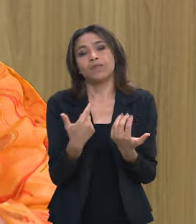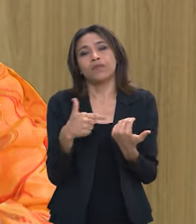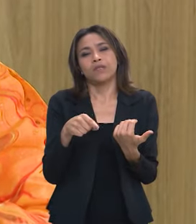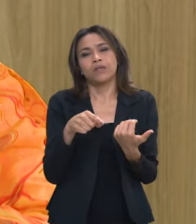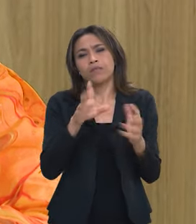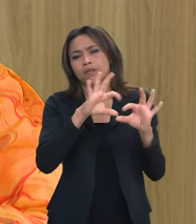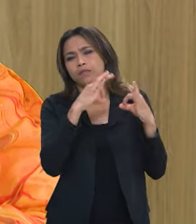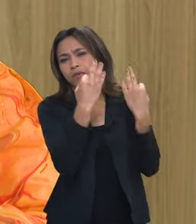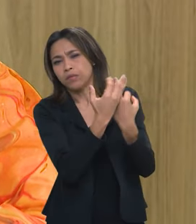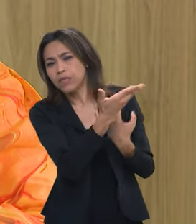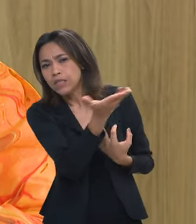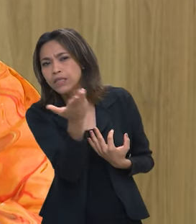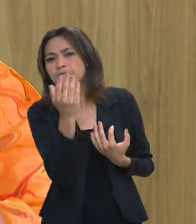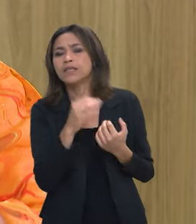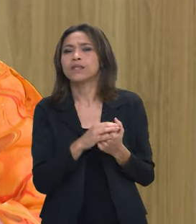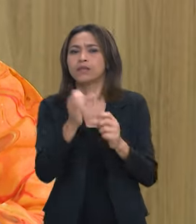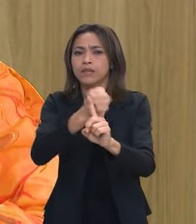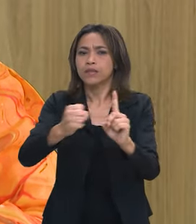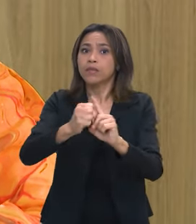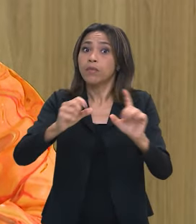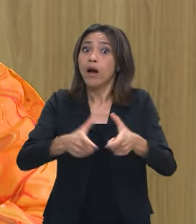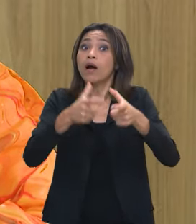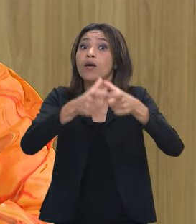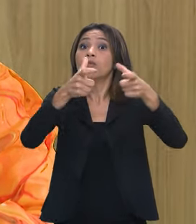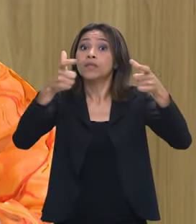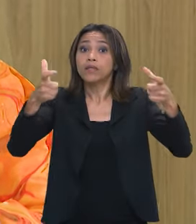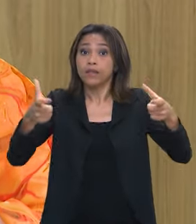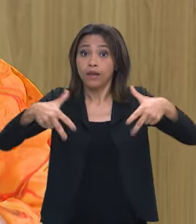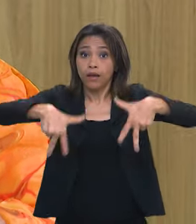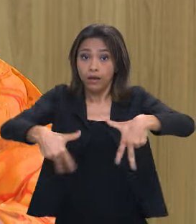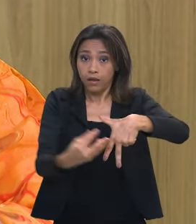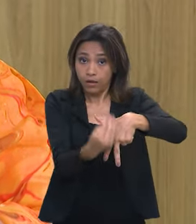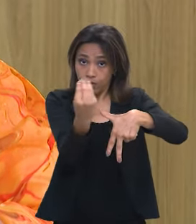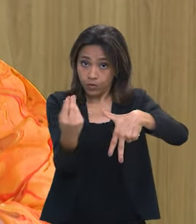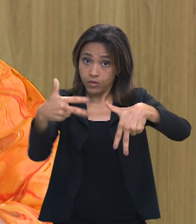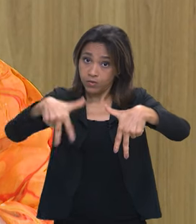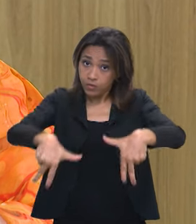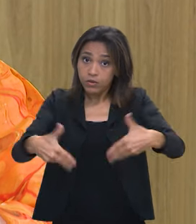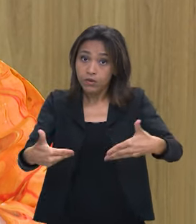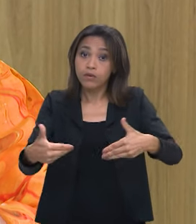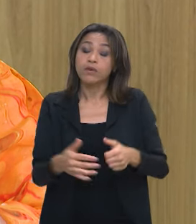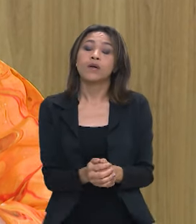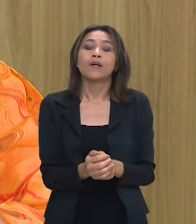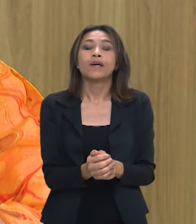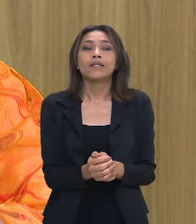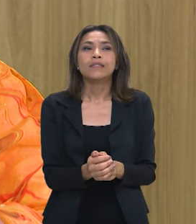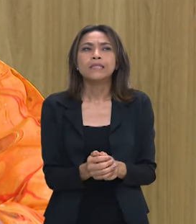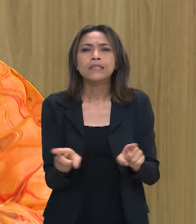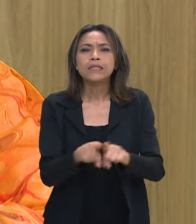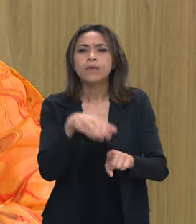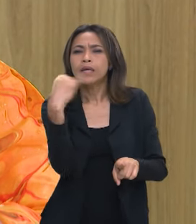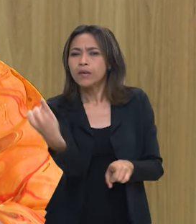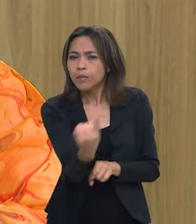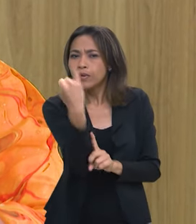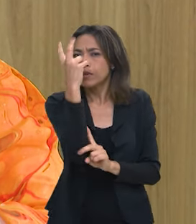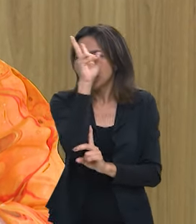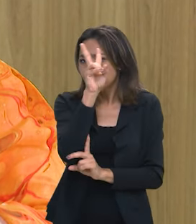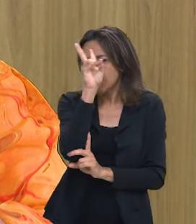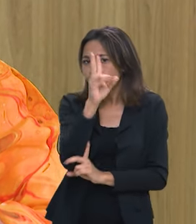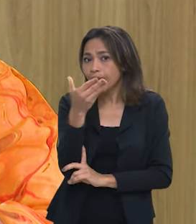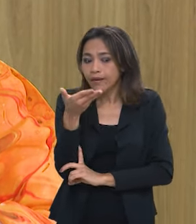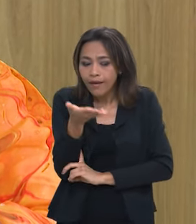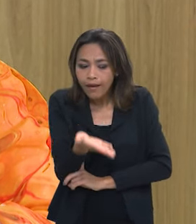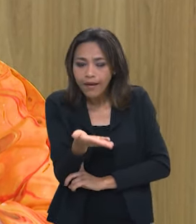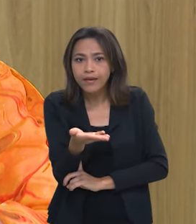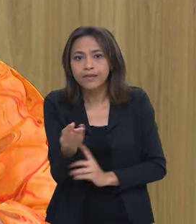para as famílias de maneira a aumentar essa doação também é importante lembrar que essa